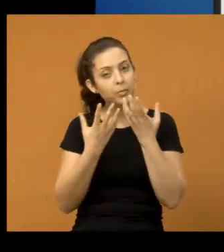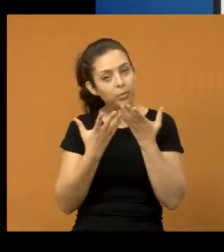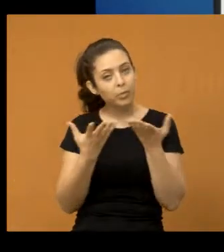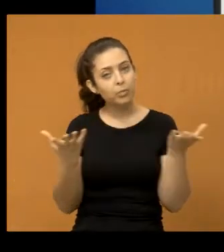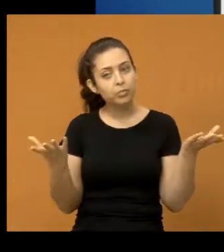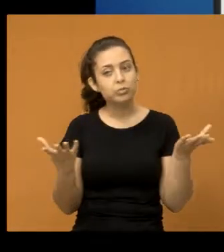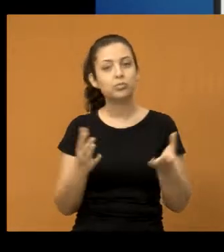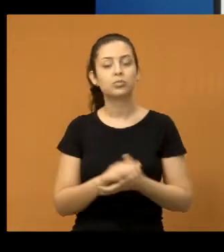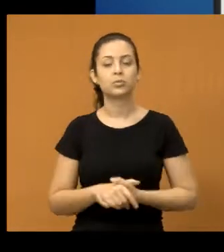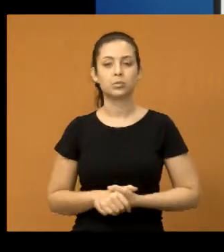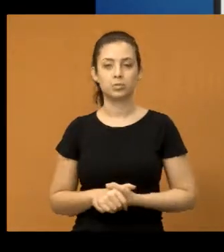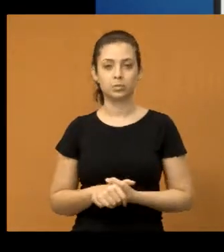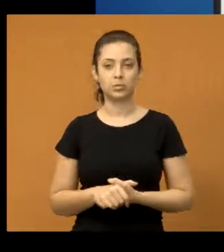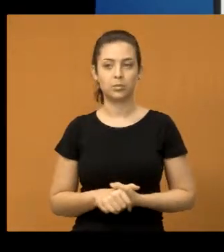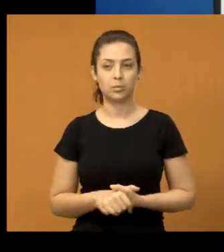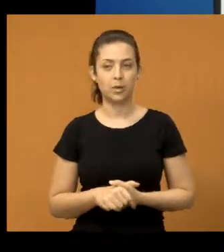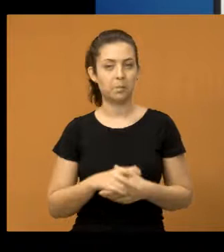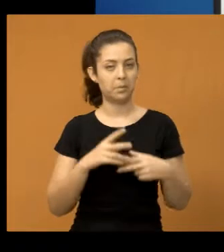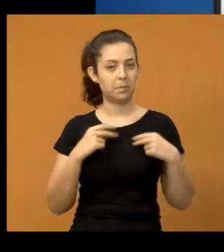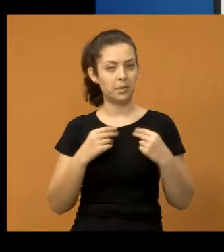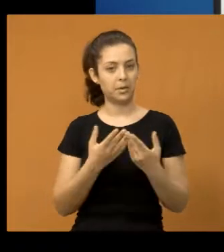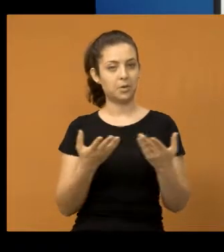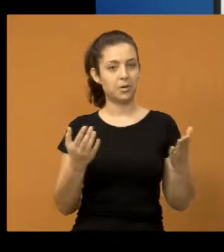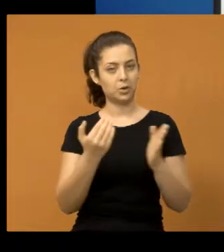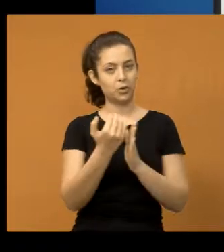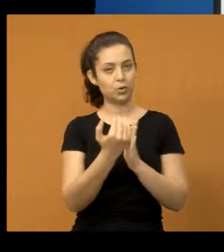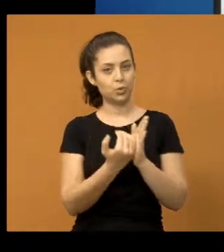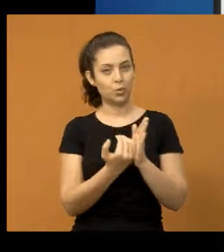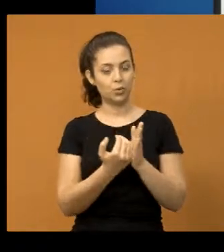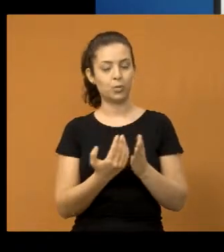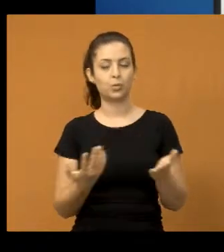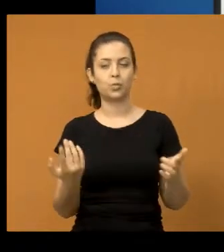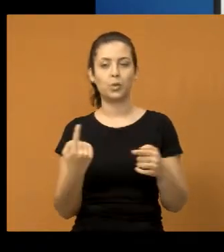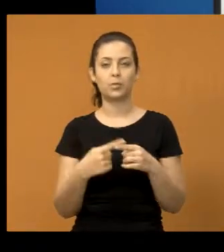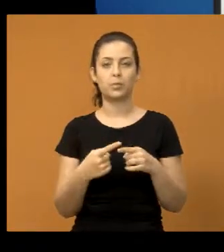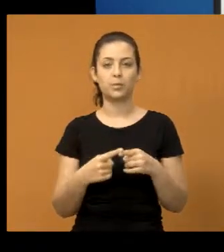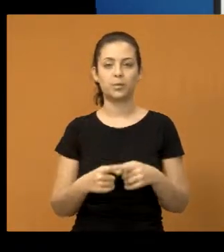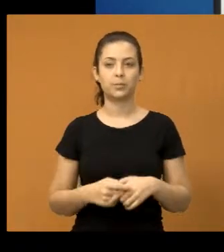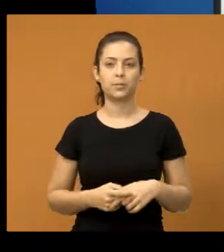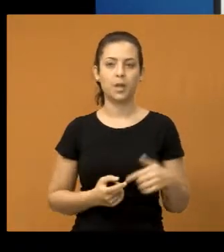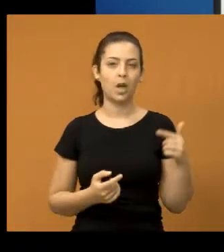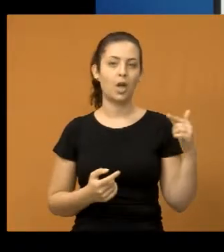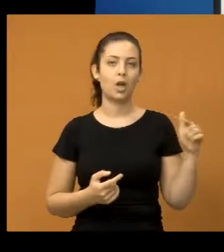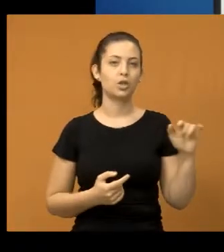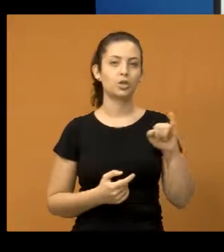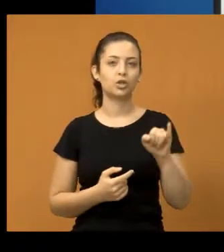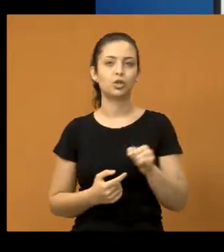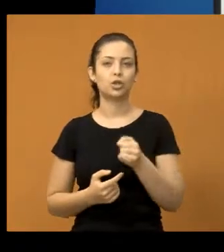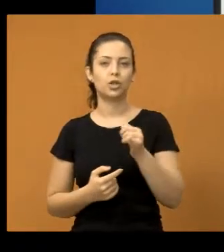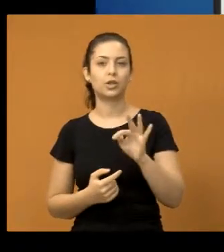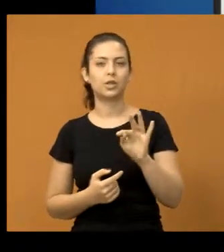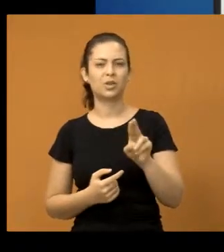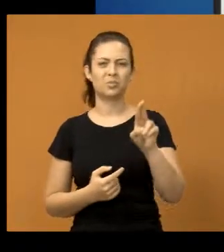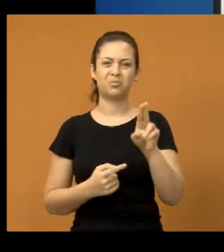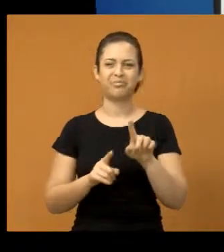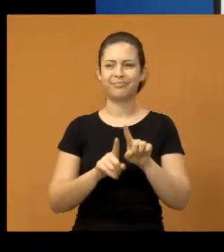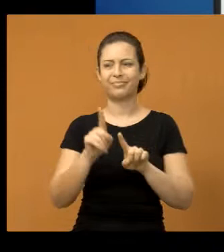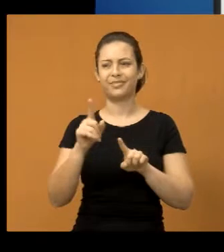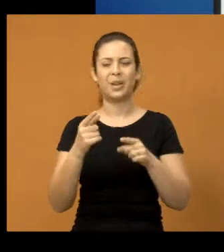beneficiando as pessoas, que são merecedoras desse desconto. E por que, no outro caso, o JTU, por exemplo, é querer